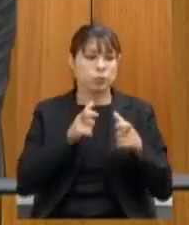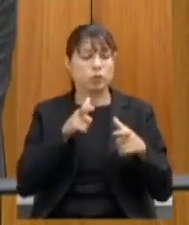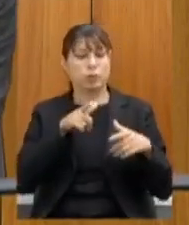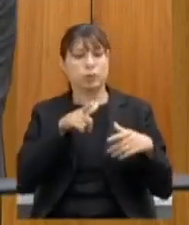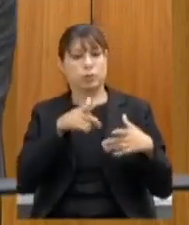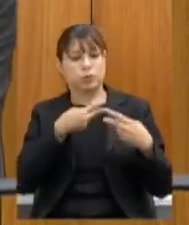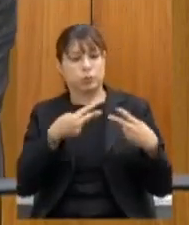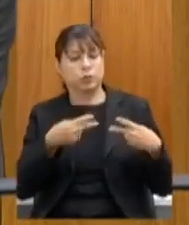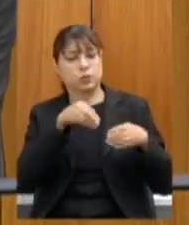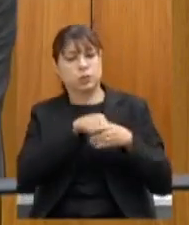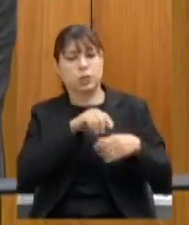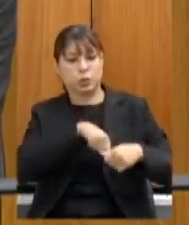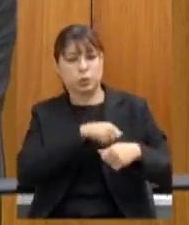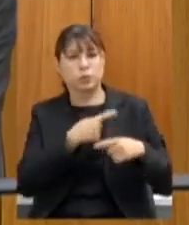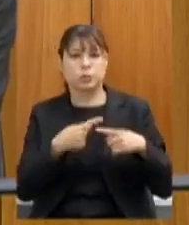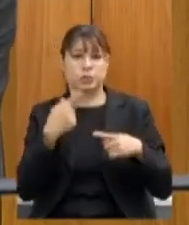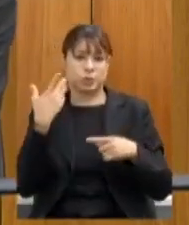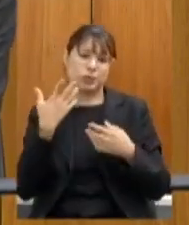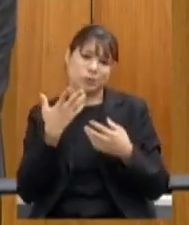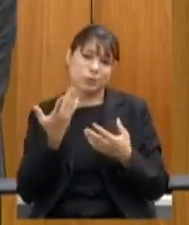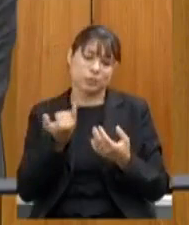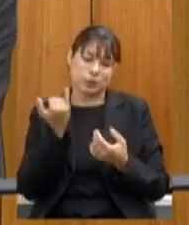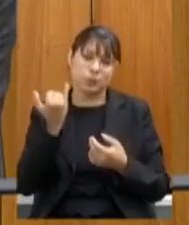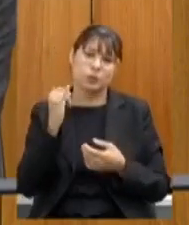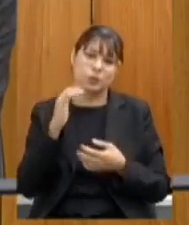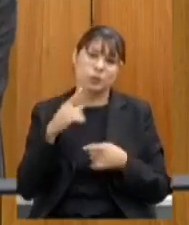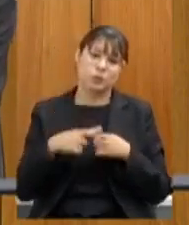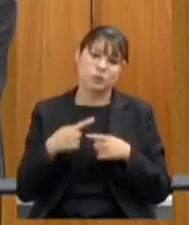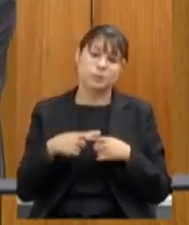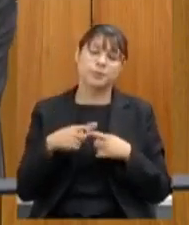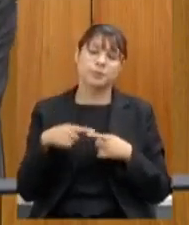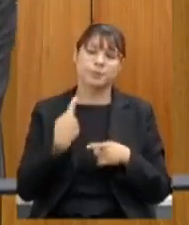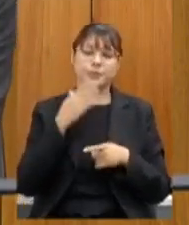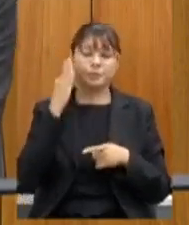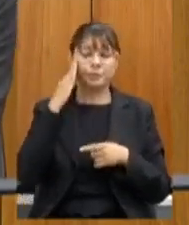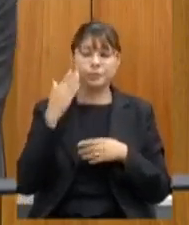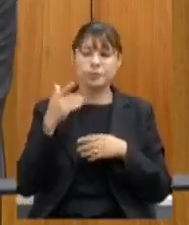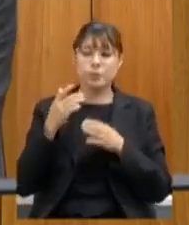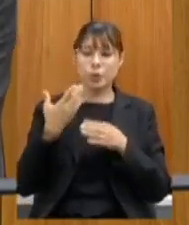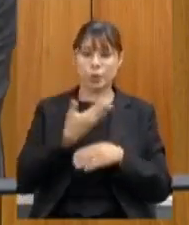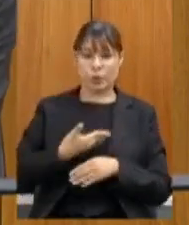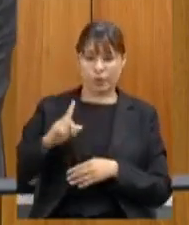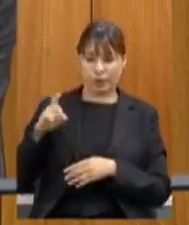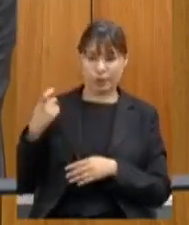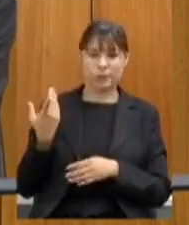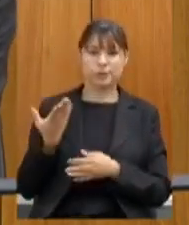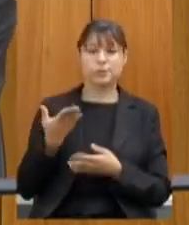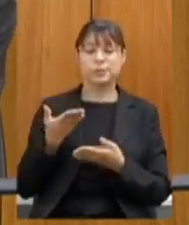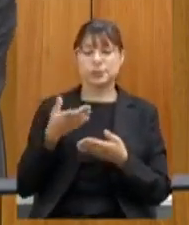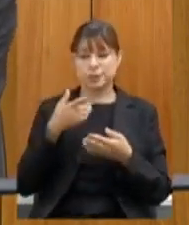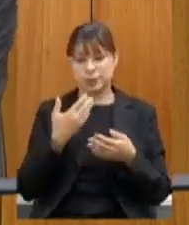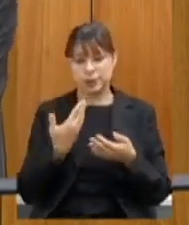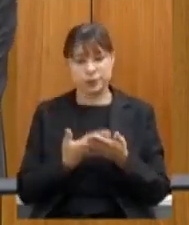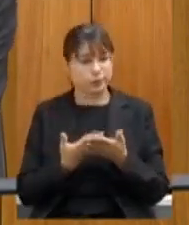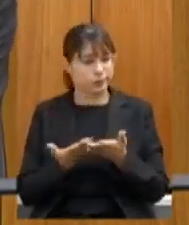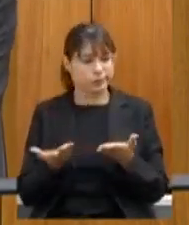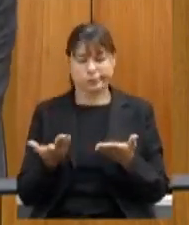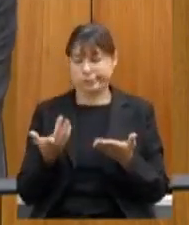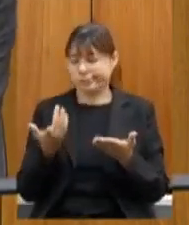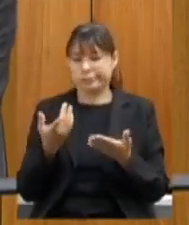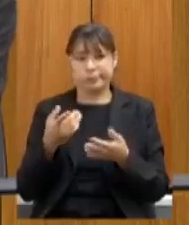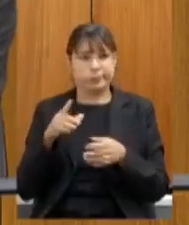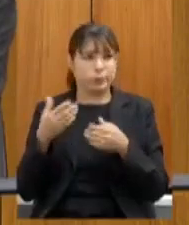que isso faz diferença a gente sabe que as escolas do estado foram deixadas aí pelo governo passado grande parte delas sucateadas